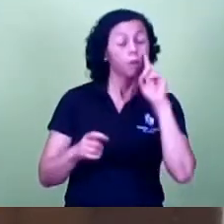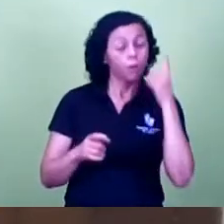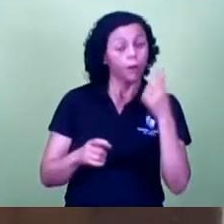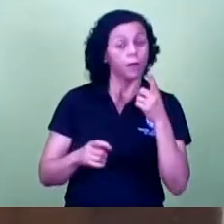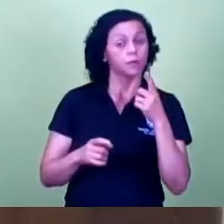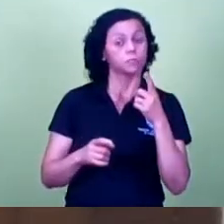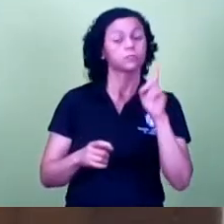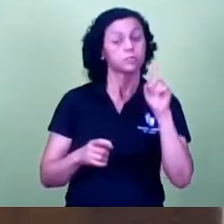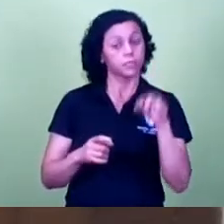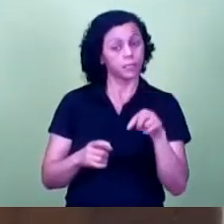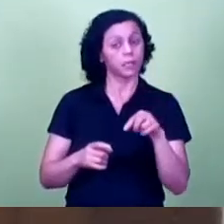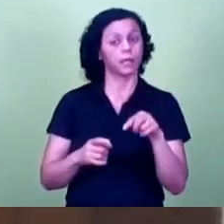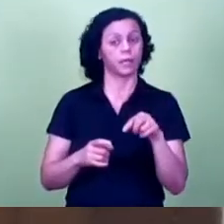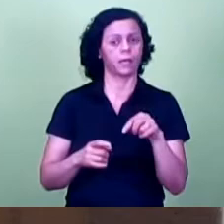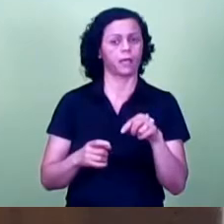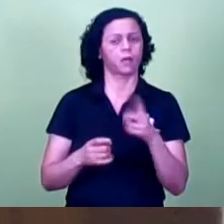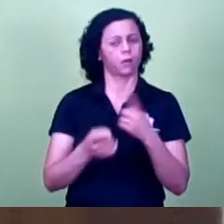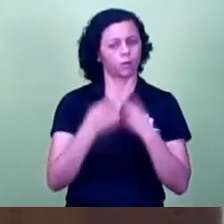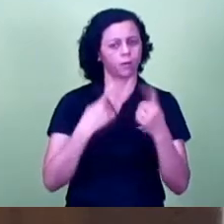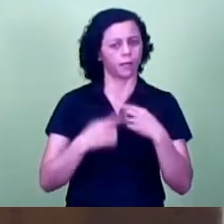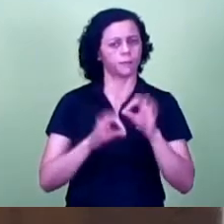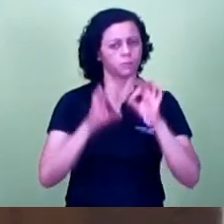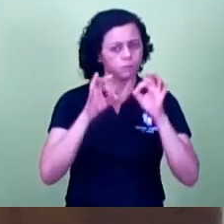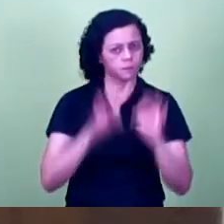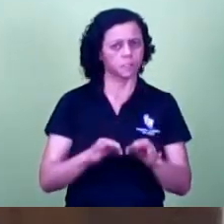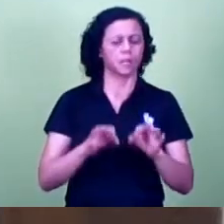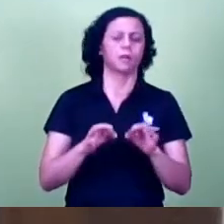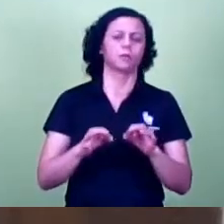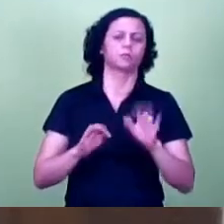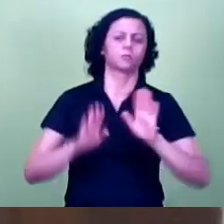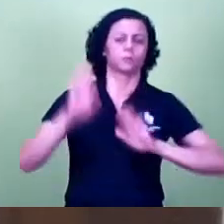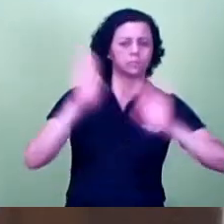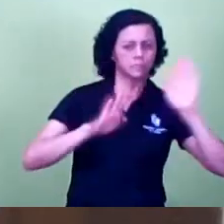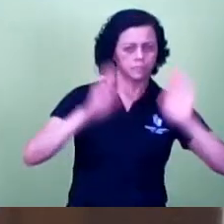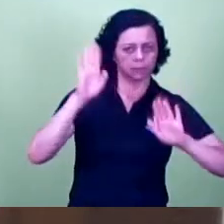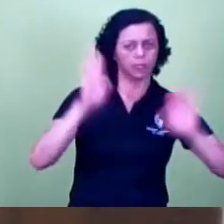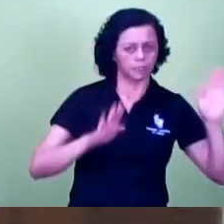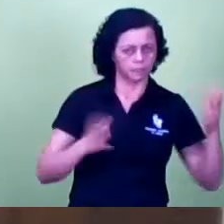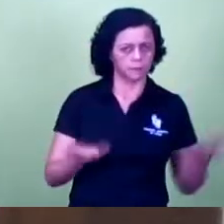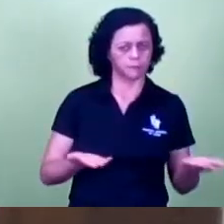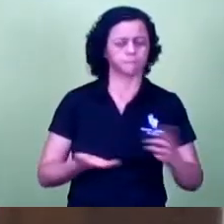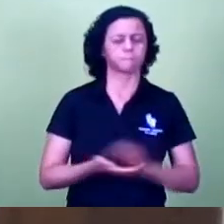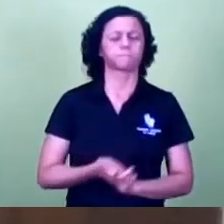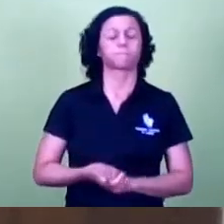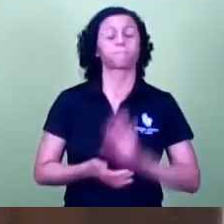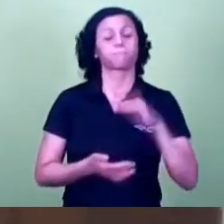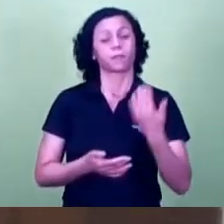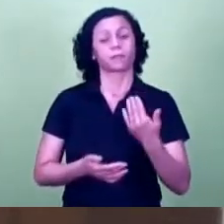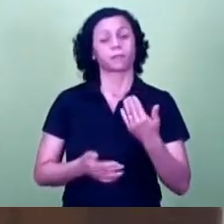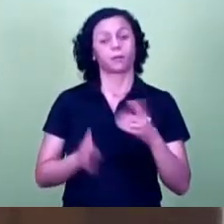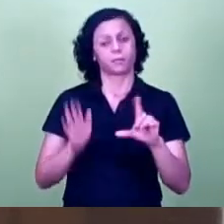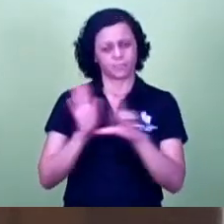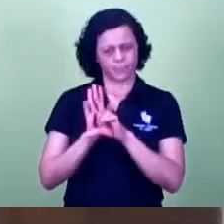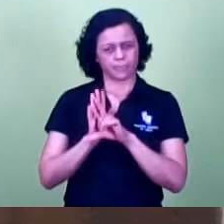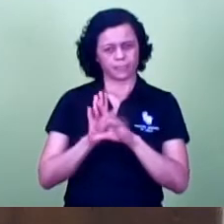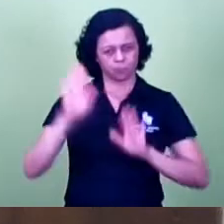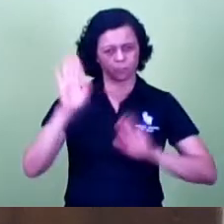da investigação sobre licitações as leis de licitação e de pregão essas coisas todas foram criadas